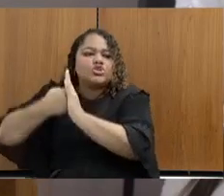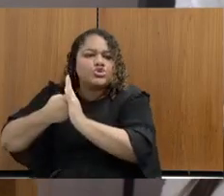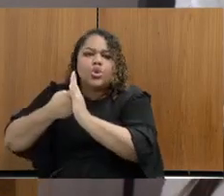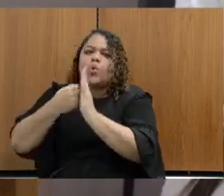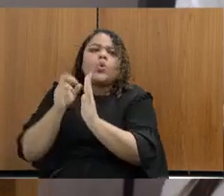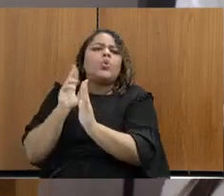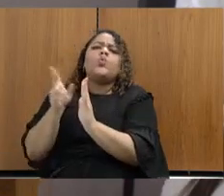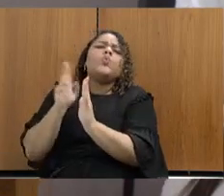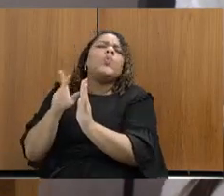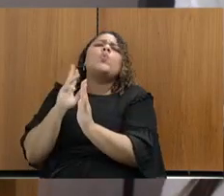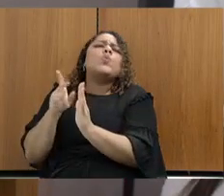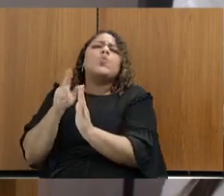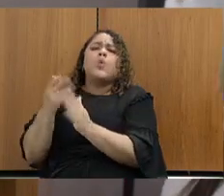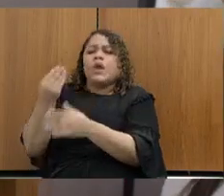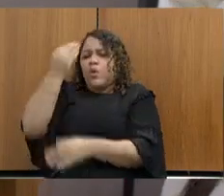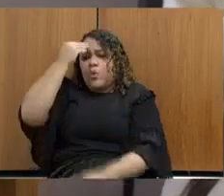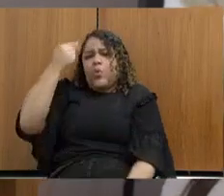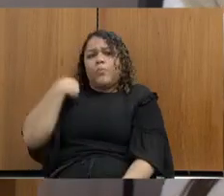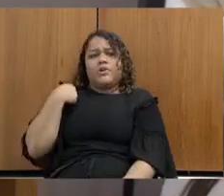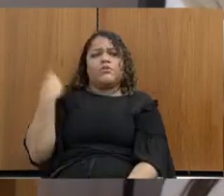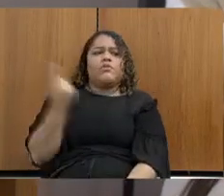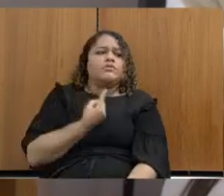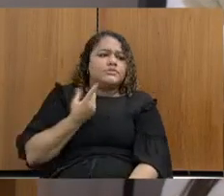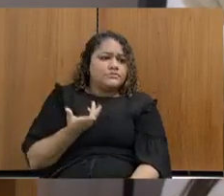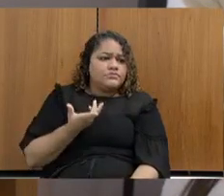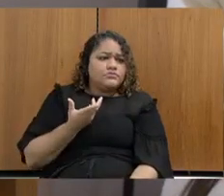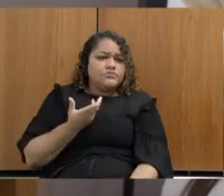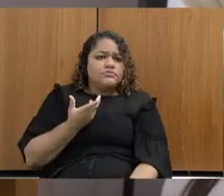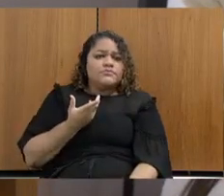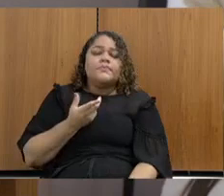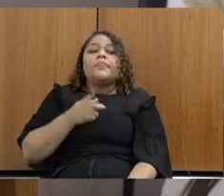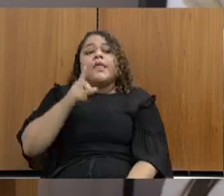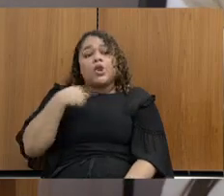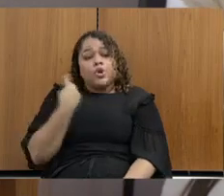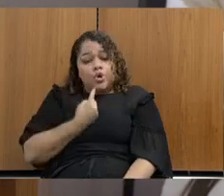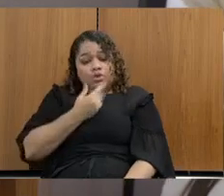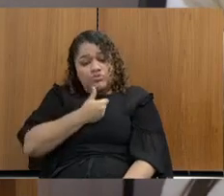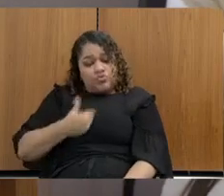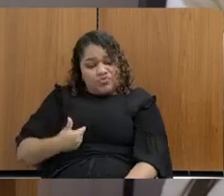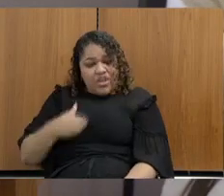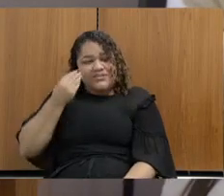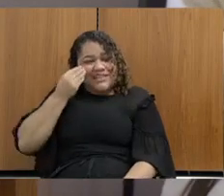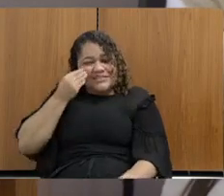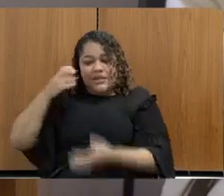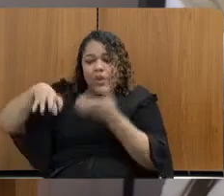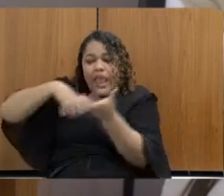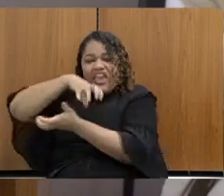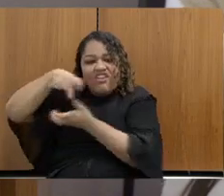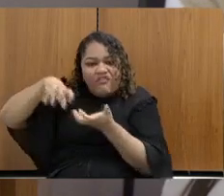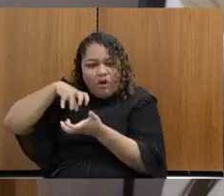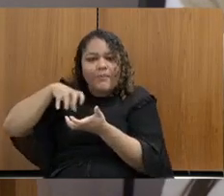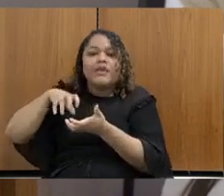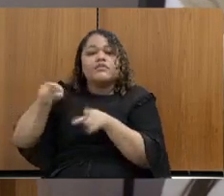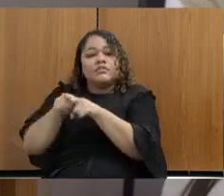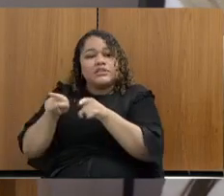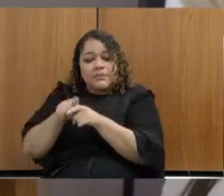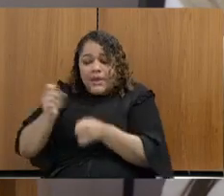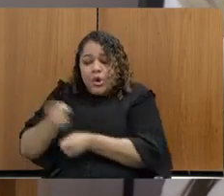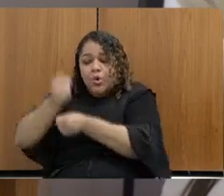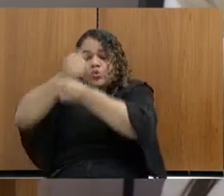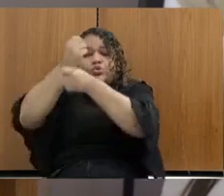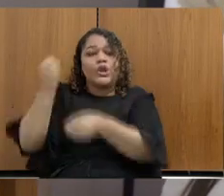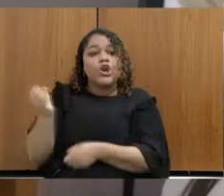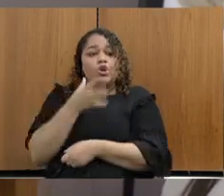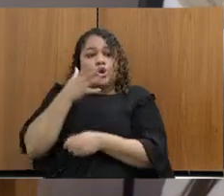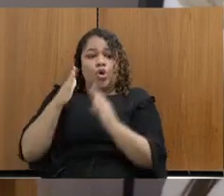prisional, o Estado tem feito de tudo, não só para reformar as unidades existentes, mas criar novas unidades prisionais,